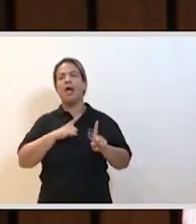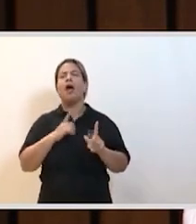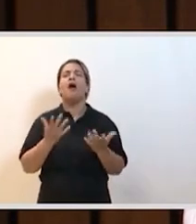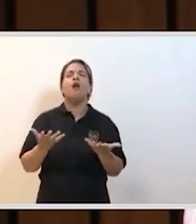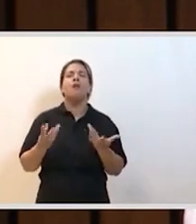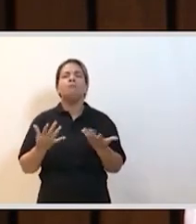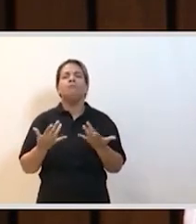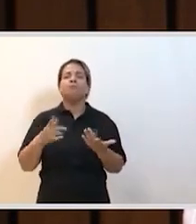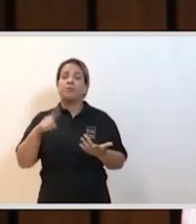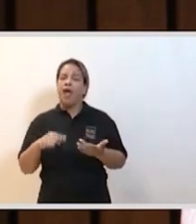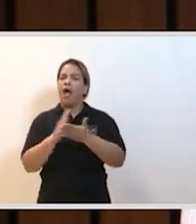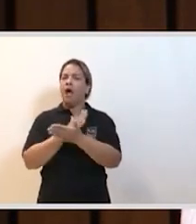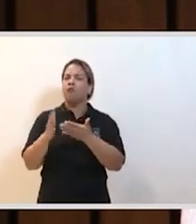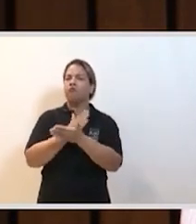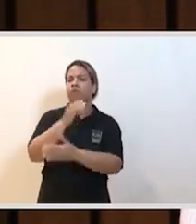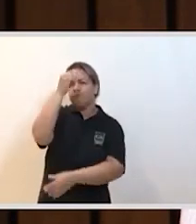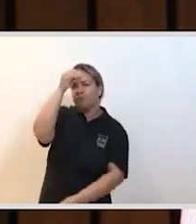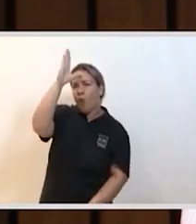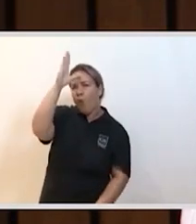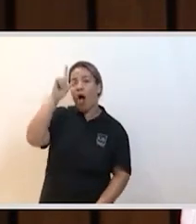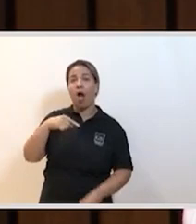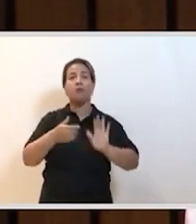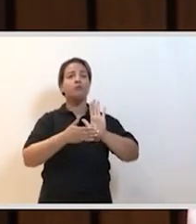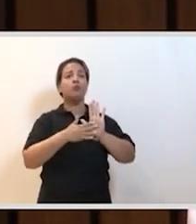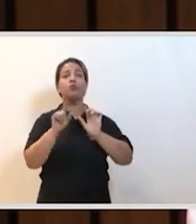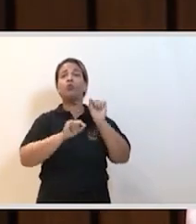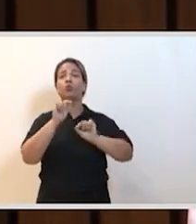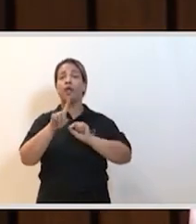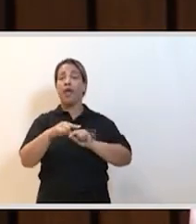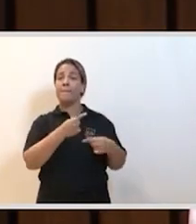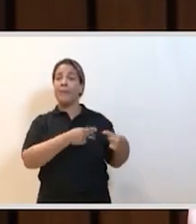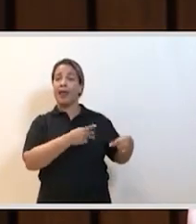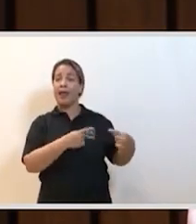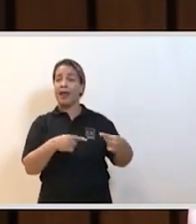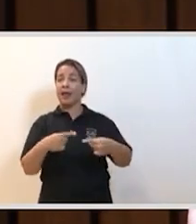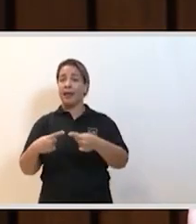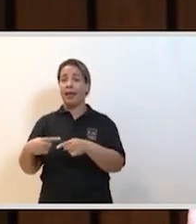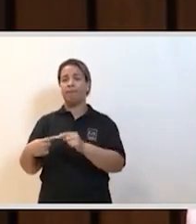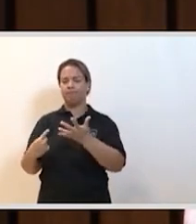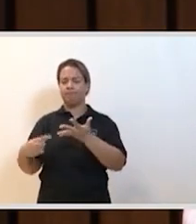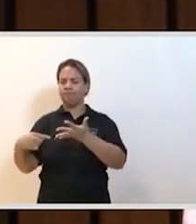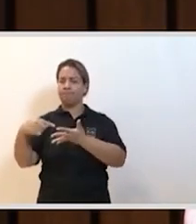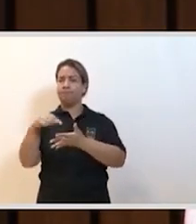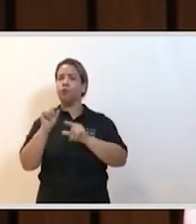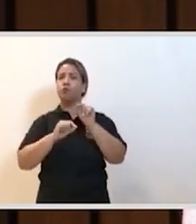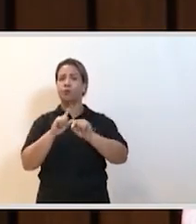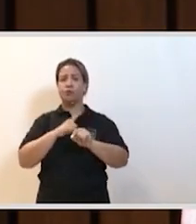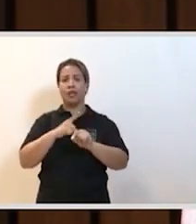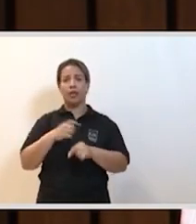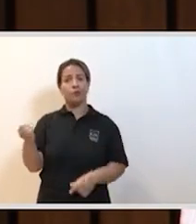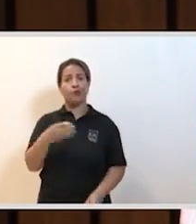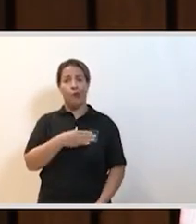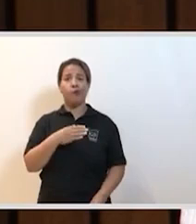conhecimentos, a proposta aqui, na verdade, vai ser discutir sobre os aspectos relacionados a esse